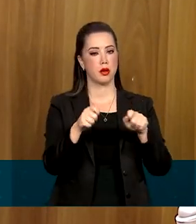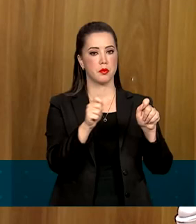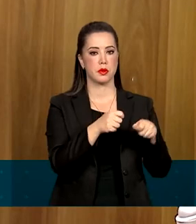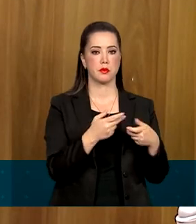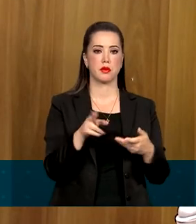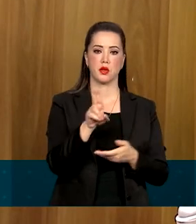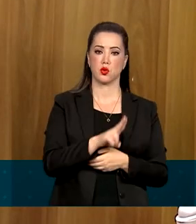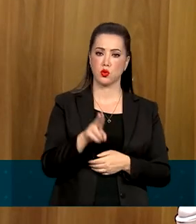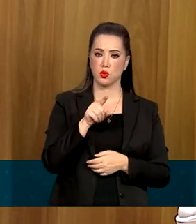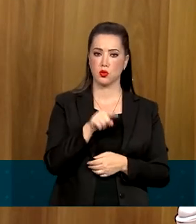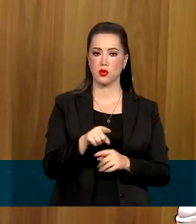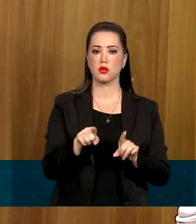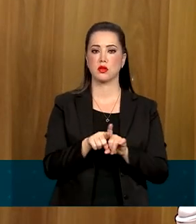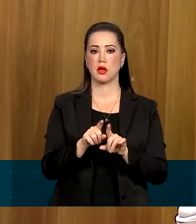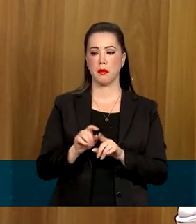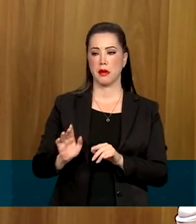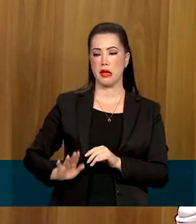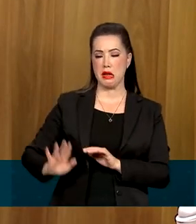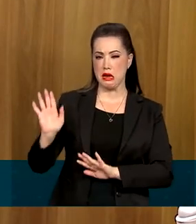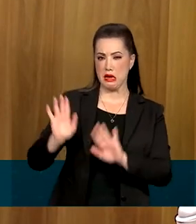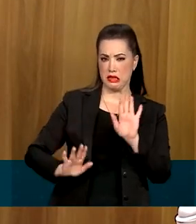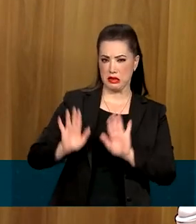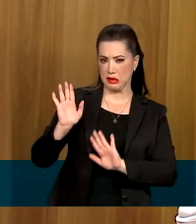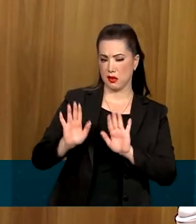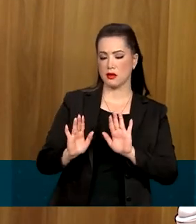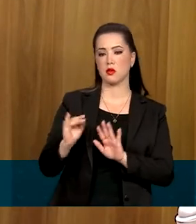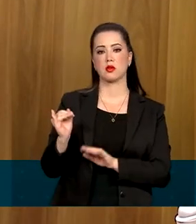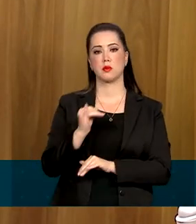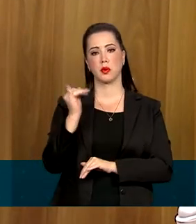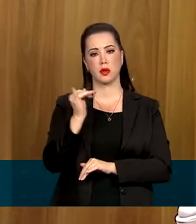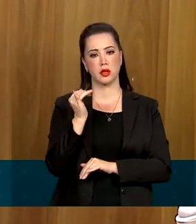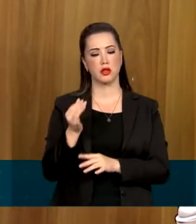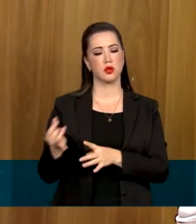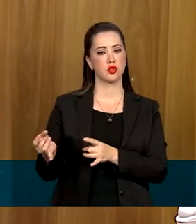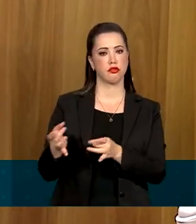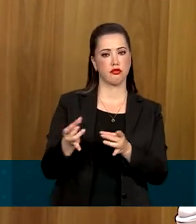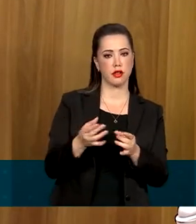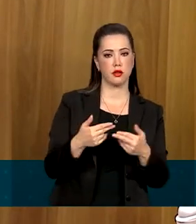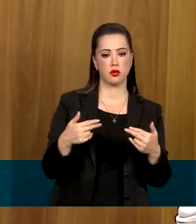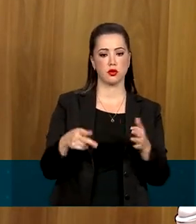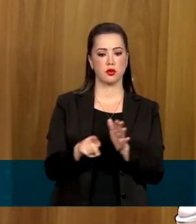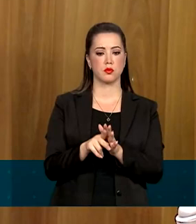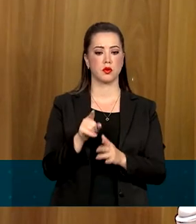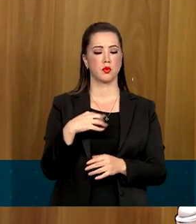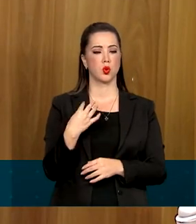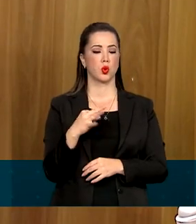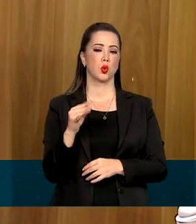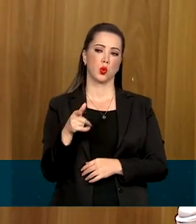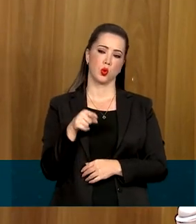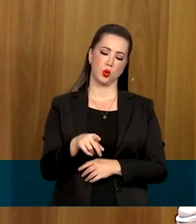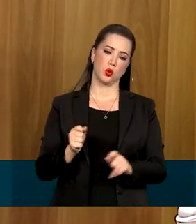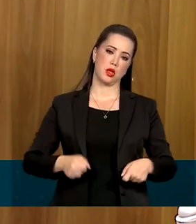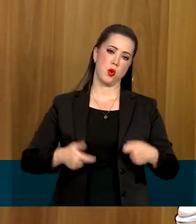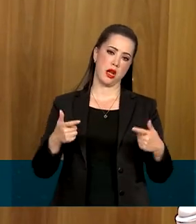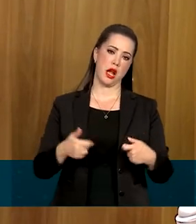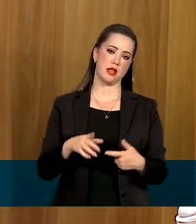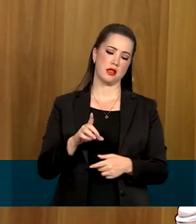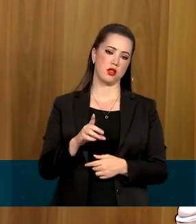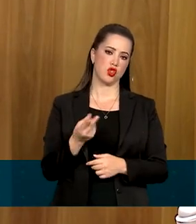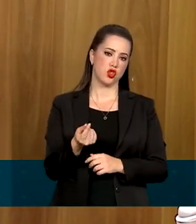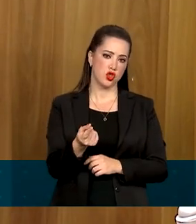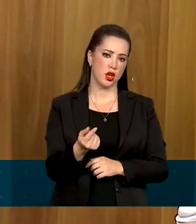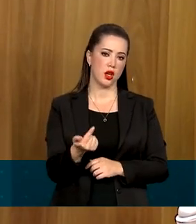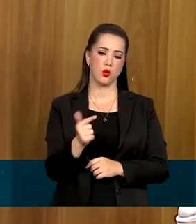grandes privatizações, por exemplo. Tudo que eu gaste dinheiro e não precise, não dê um benefício bom para o povo, a ordem era a gente segurar,